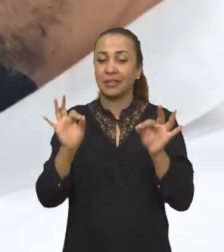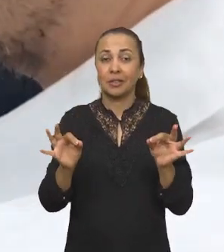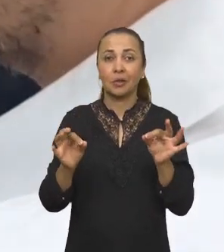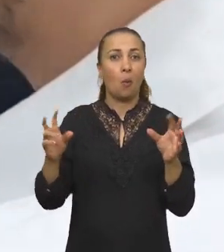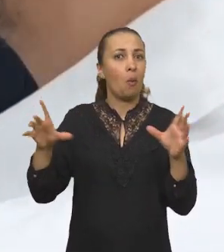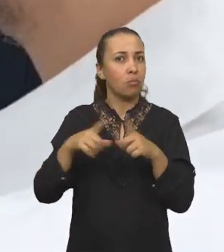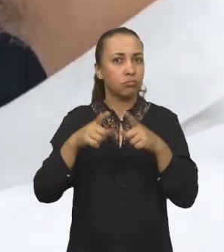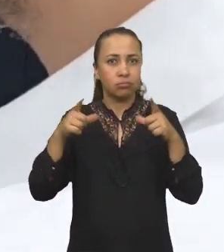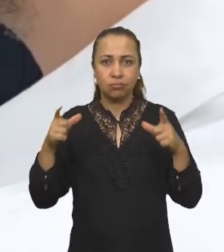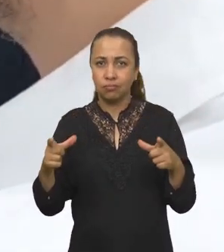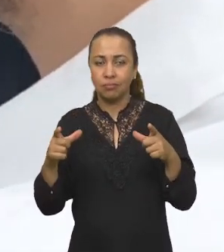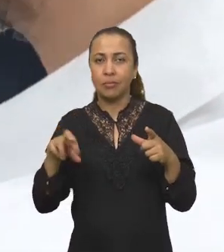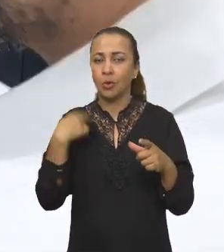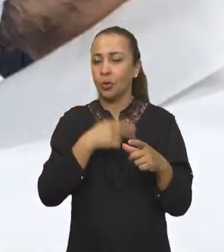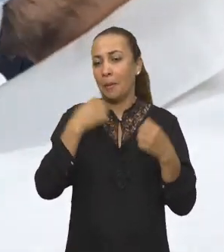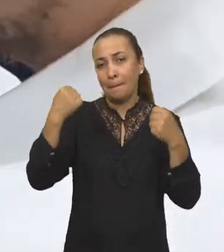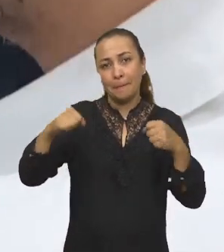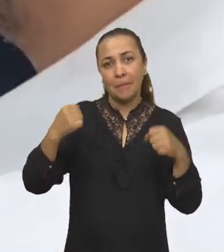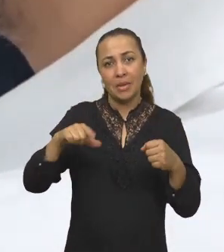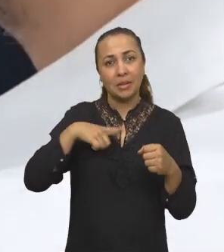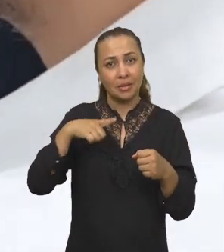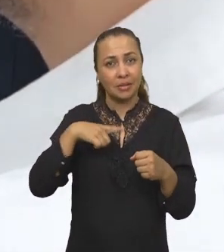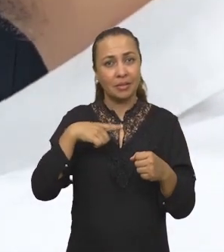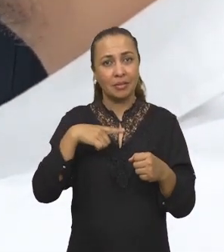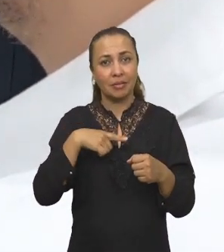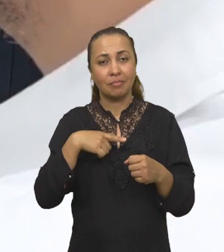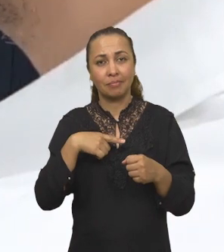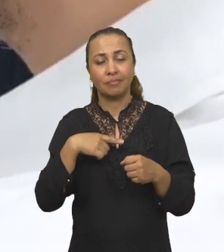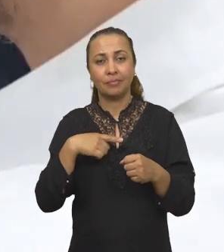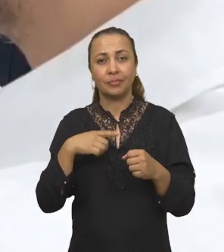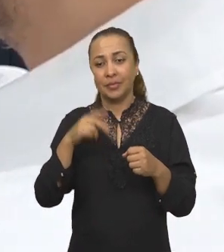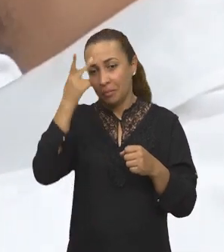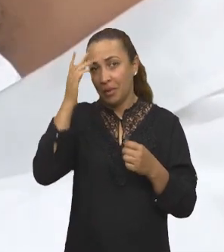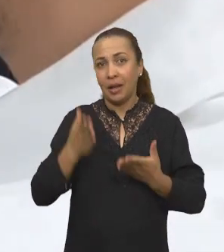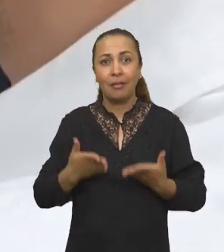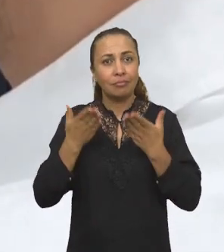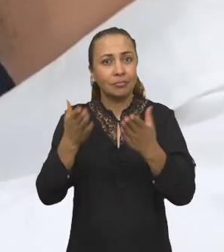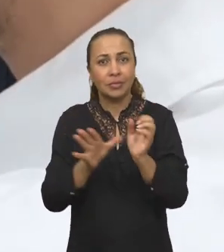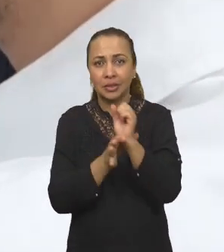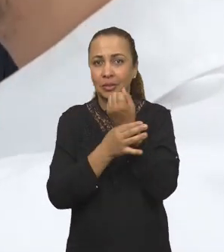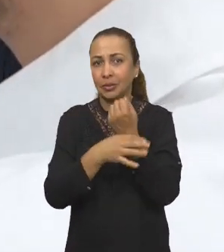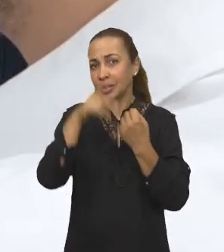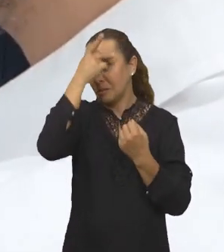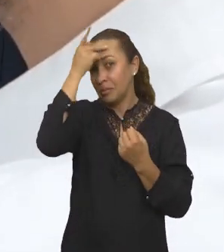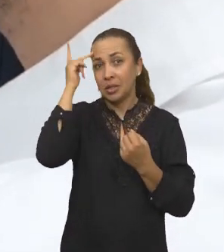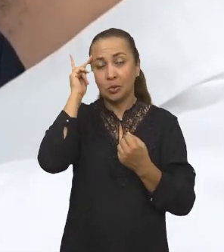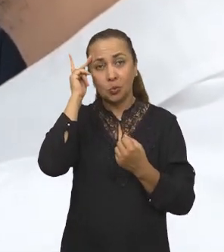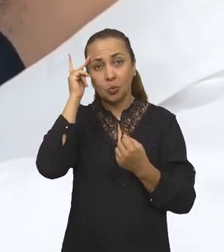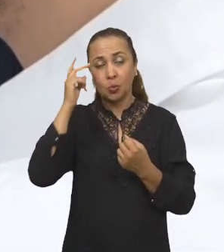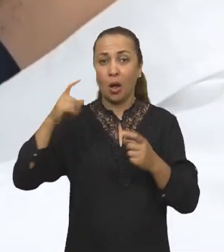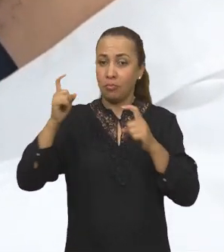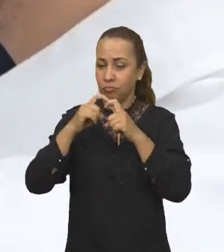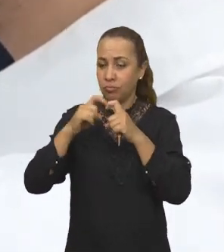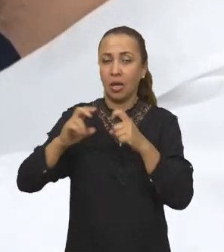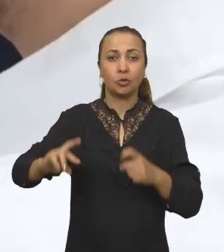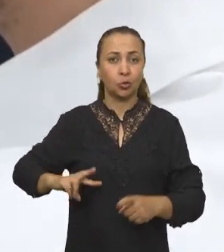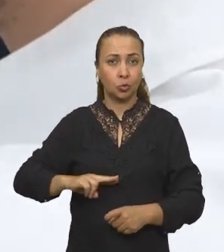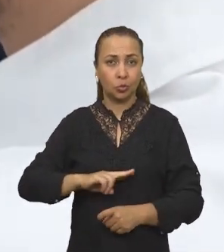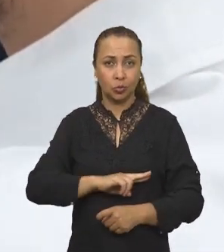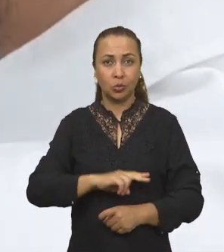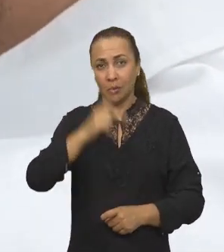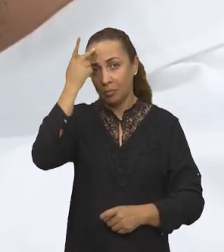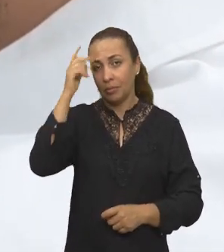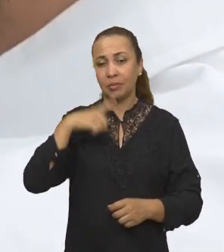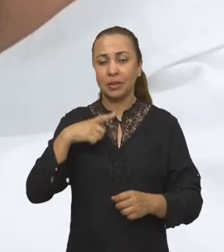da precisão, que a gente precisa dar essa segurança ao cirurgião, que ele tenha segurança na parte